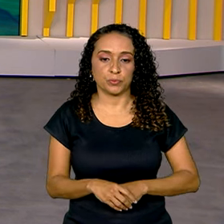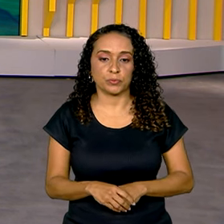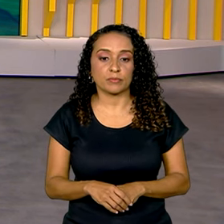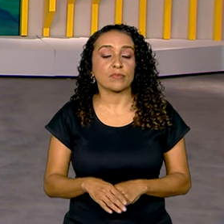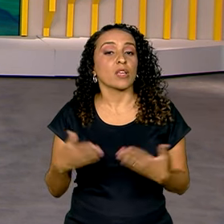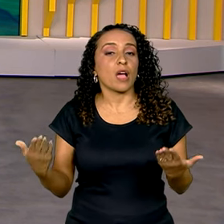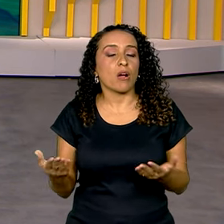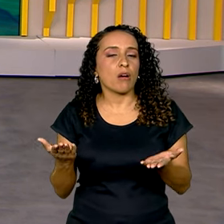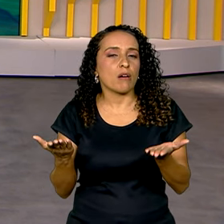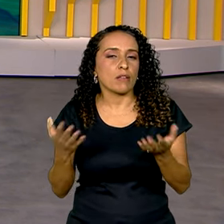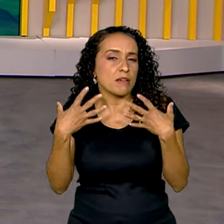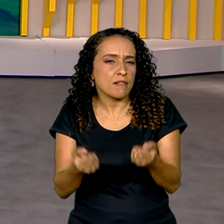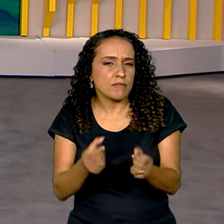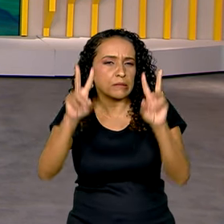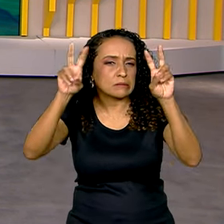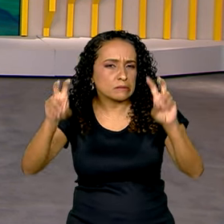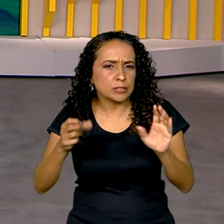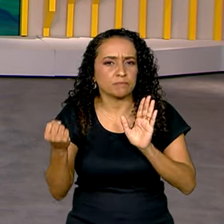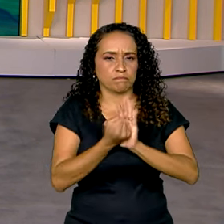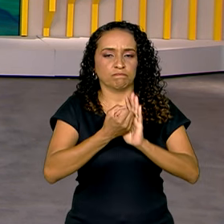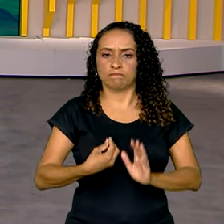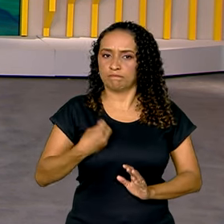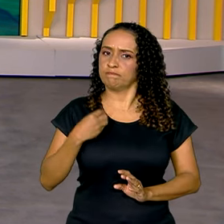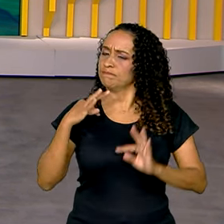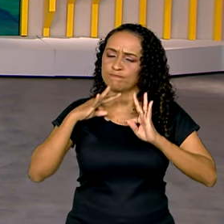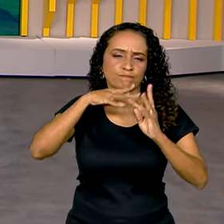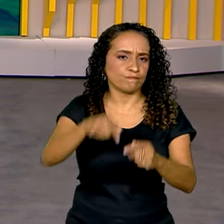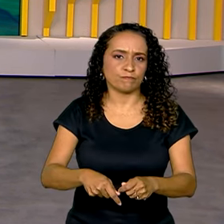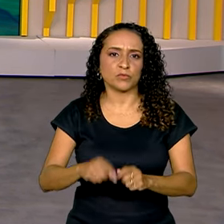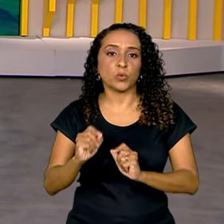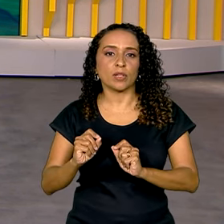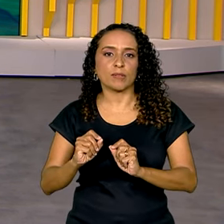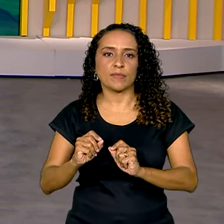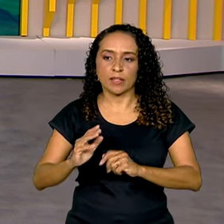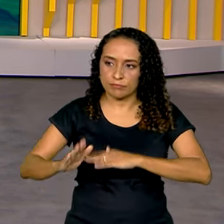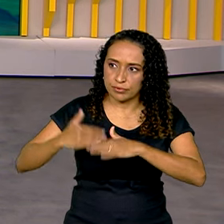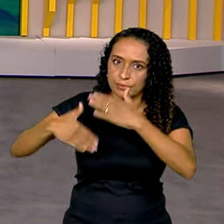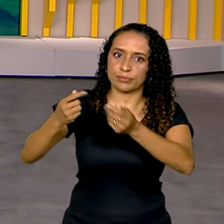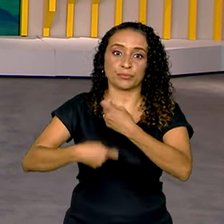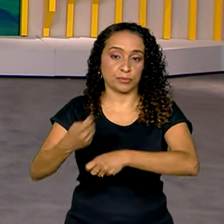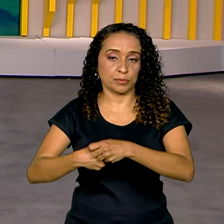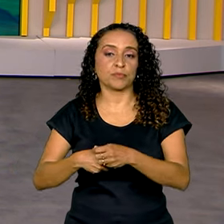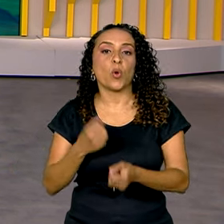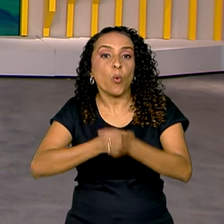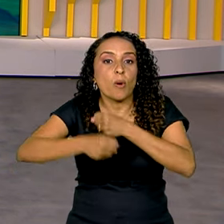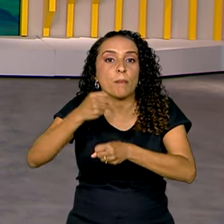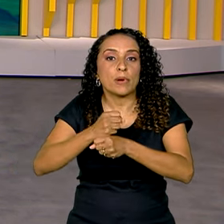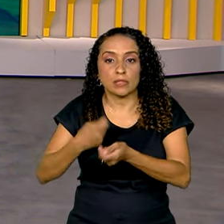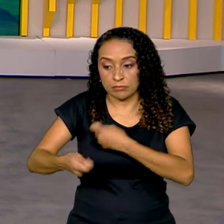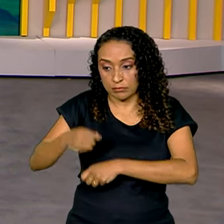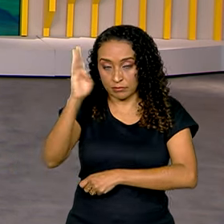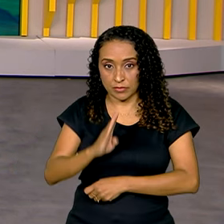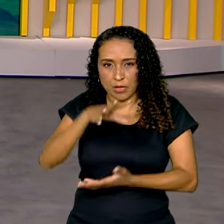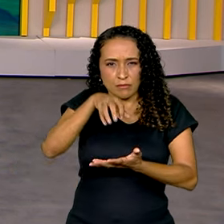E agora nós vamos tratar de um assunto que impacta a vida de todo mundo, crescimento econômico. No ano passado, a economia brasileira